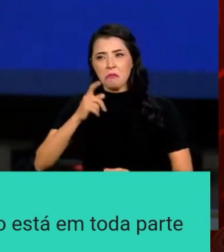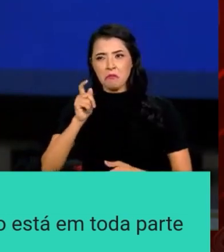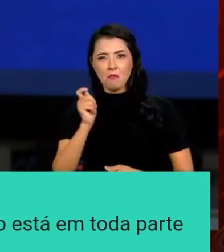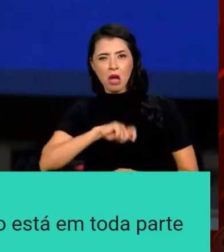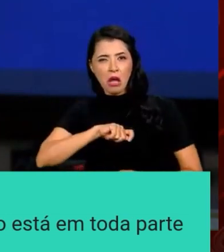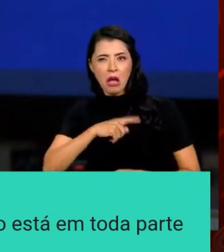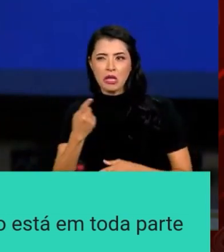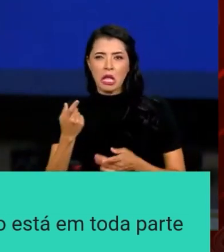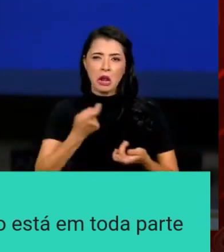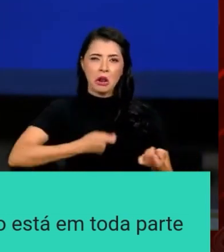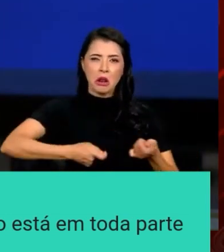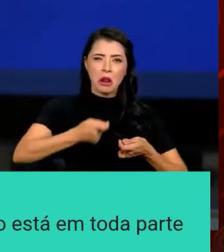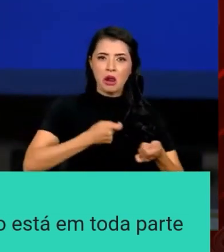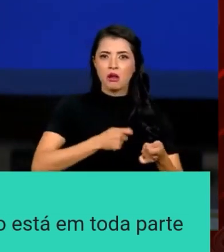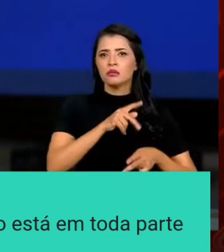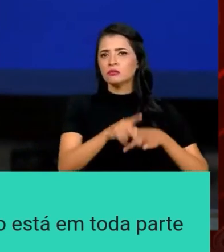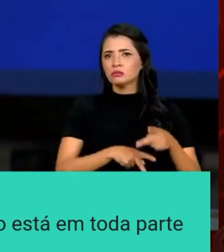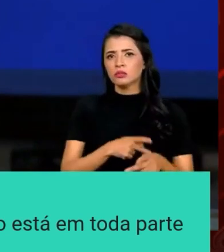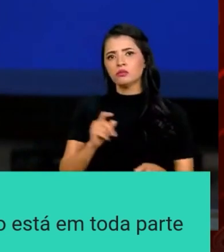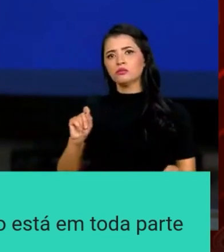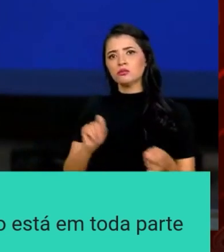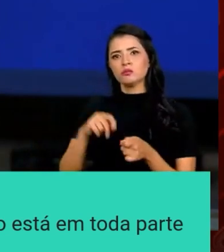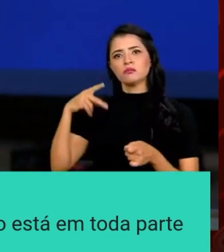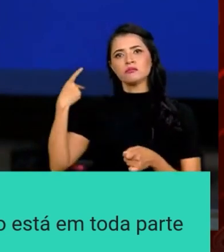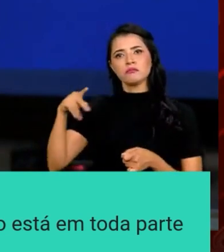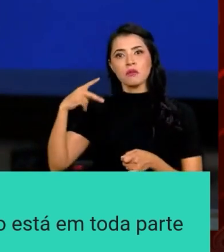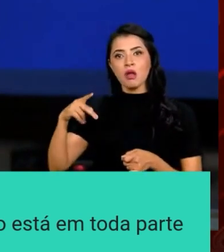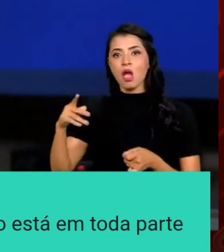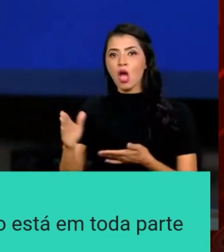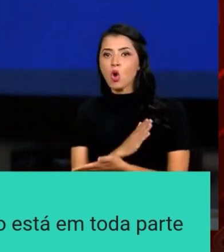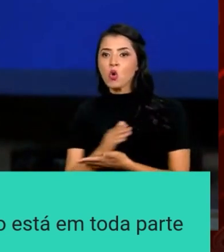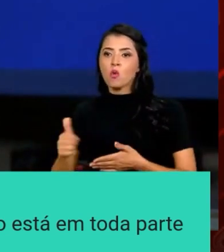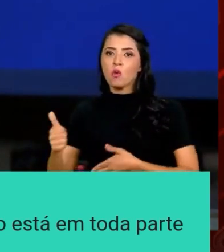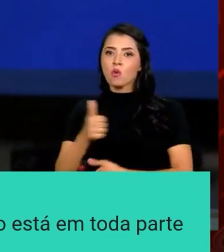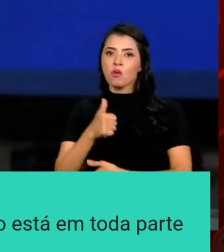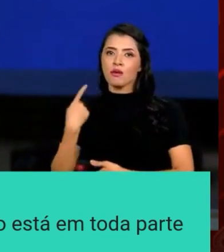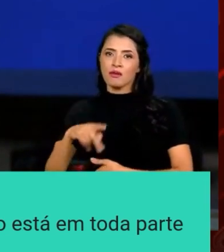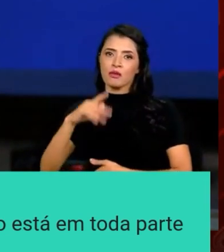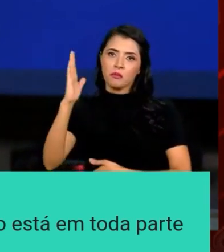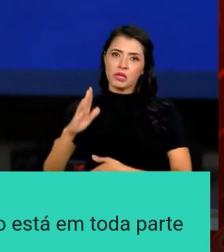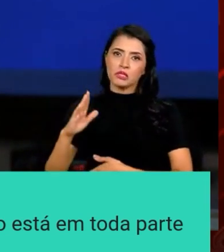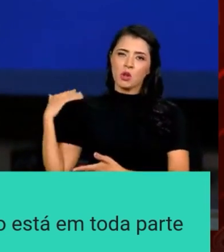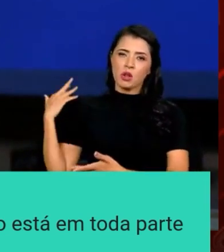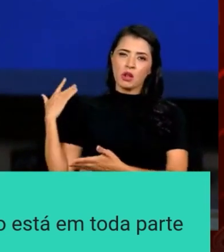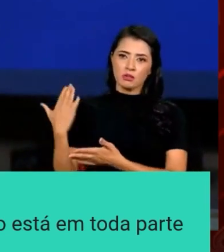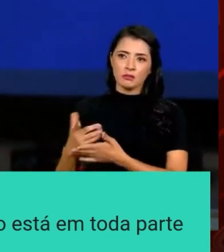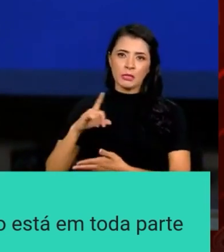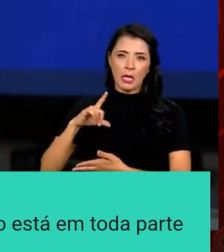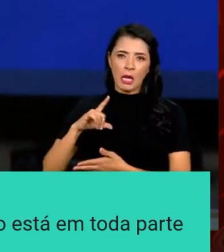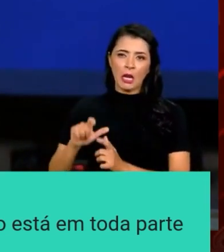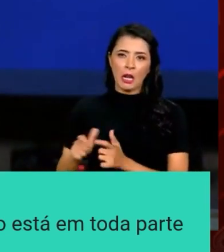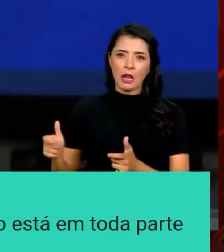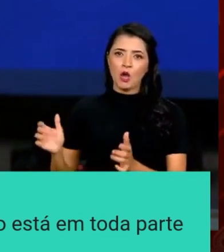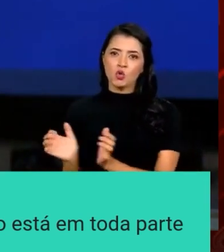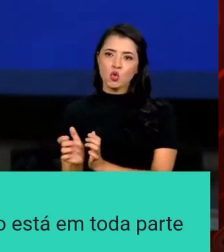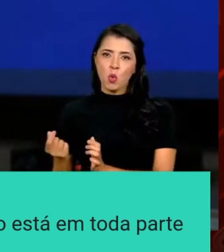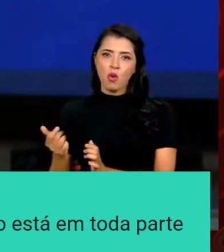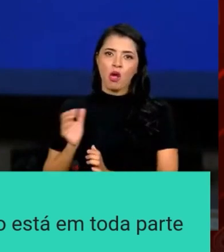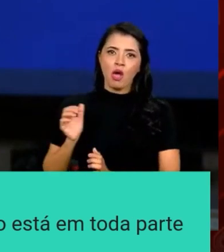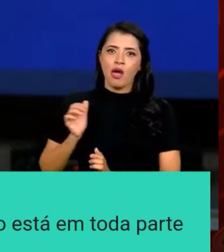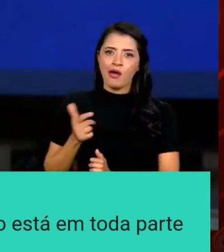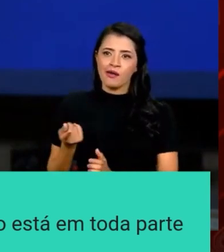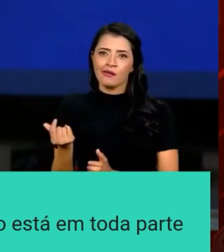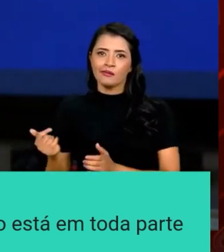pessoas que querem enganar o povo para fazer com que certos privilégios que o Brasil historicamente tem rendido a certos grupos,